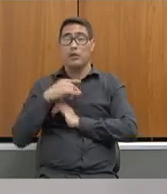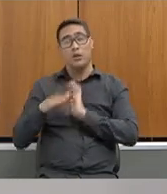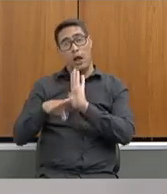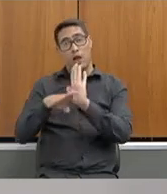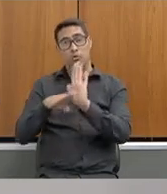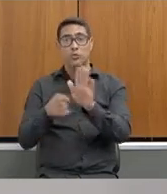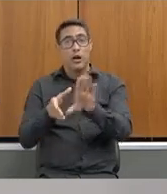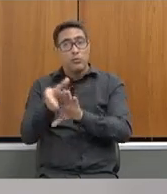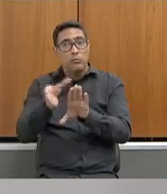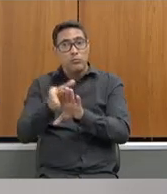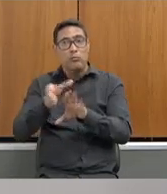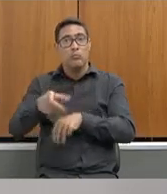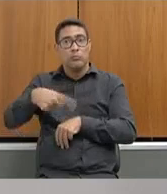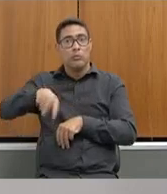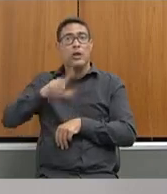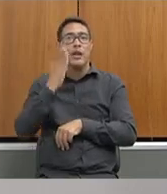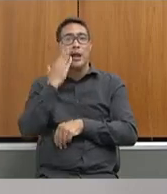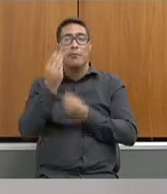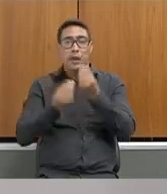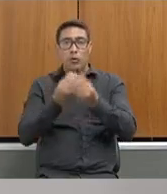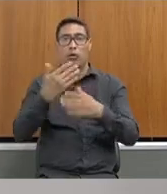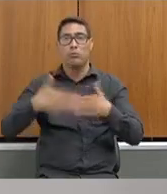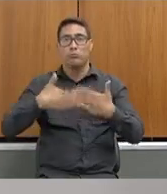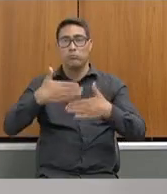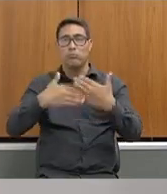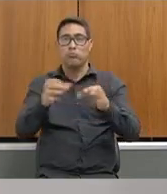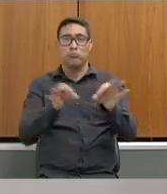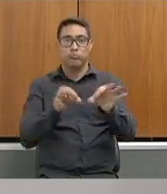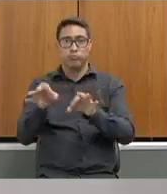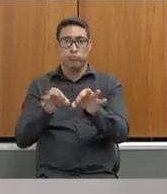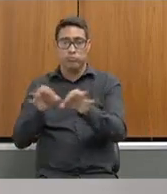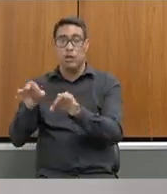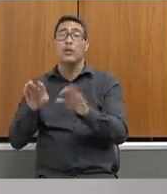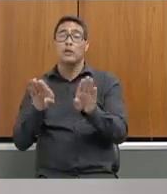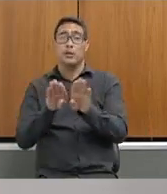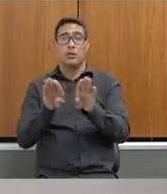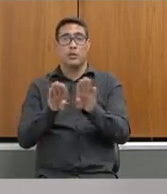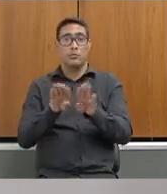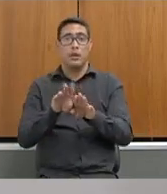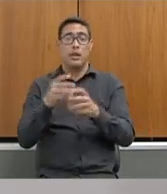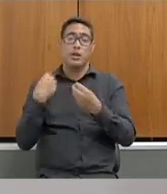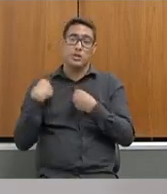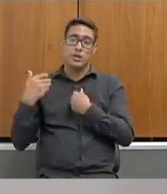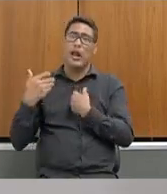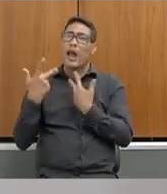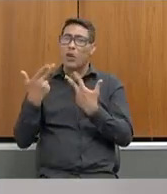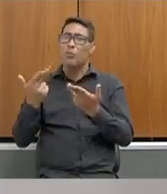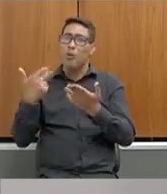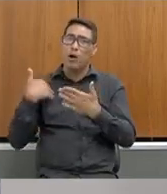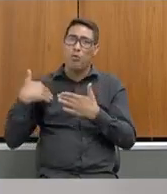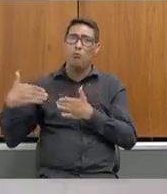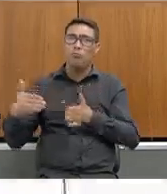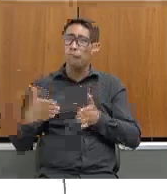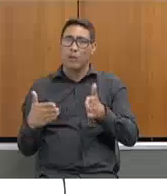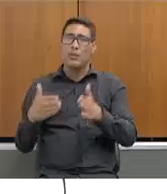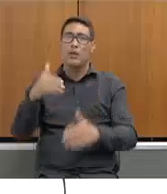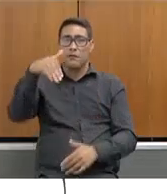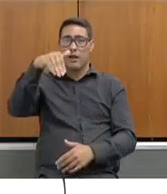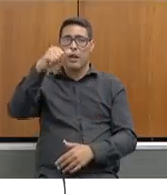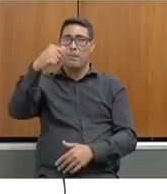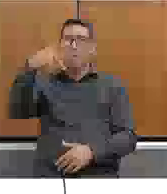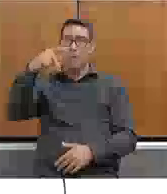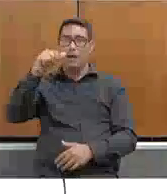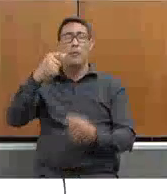estudante. Junto a isso, também estamos oferecendo ali naquele caminho, que a gente fala mapa, é porque é um caminhinho, está vendo?